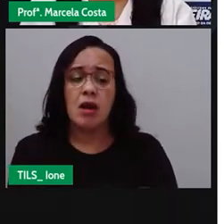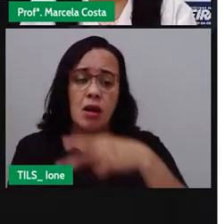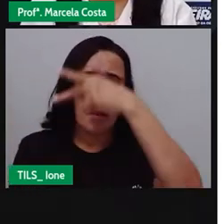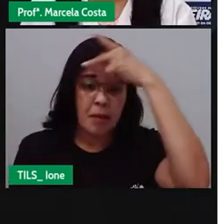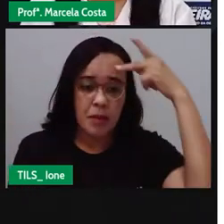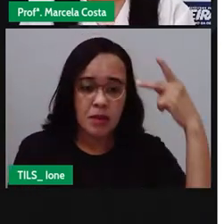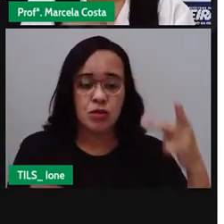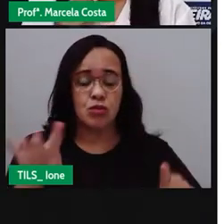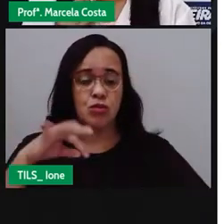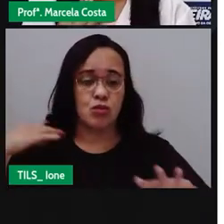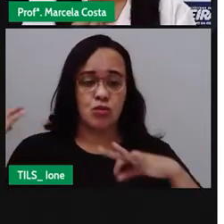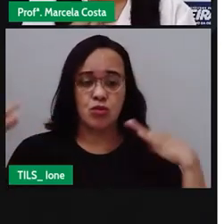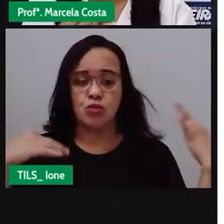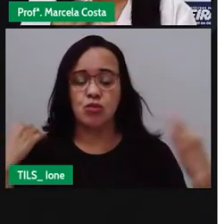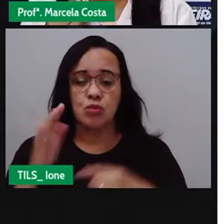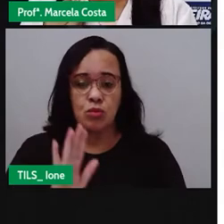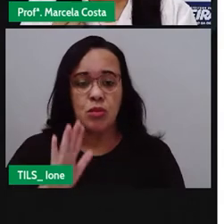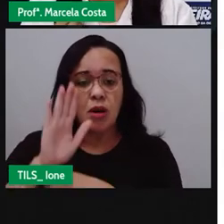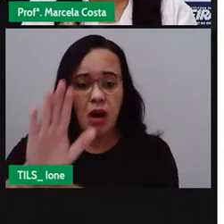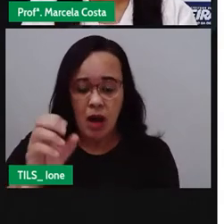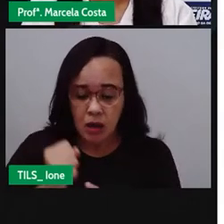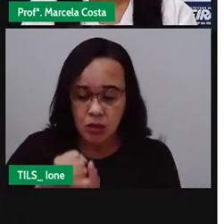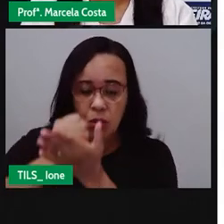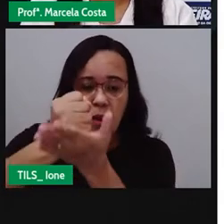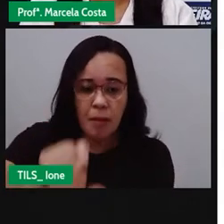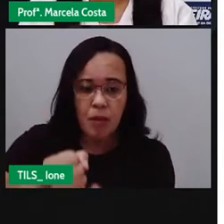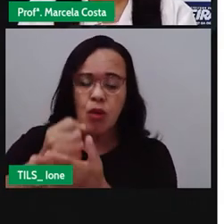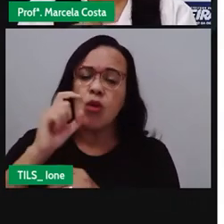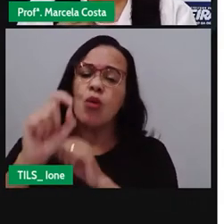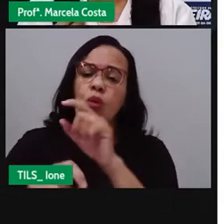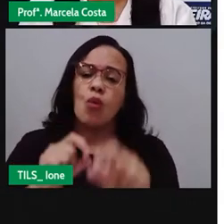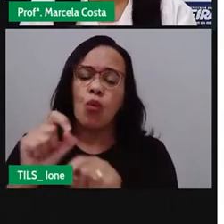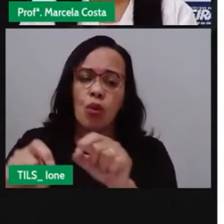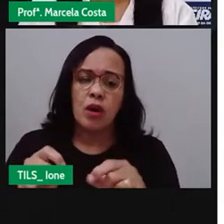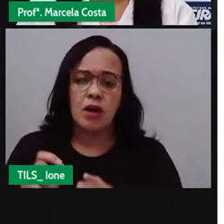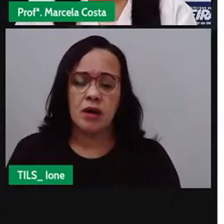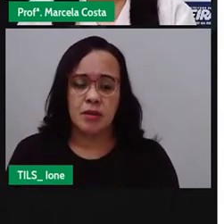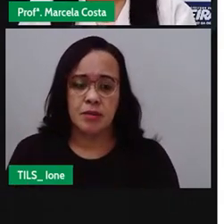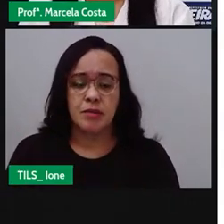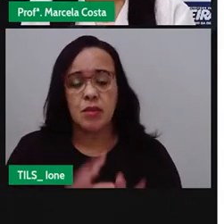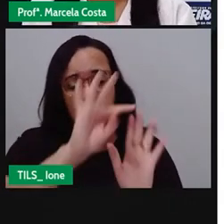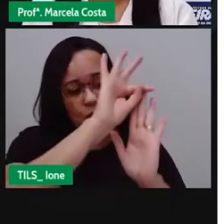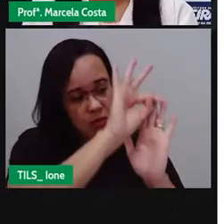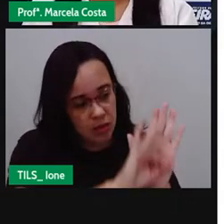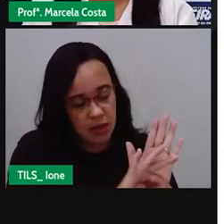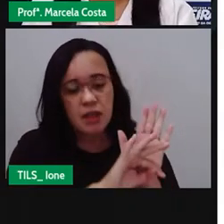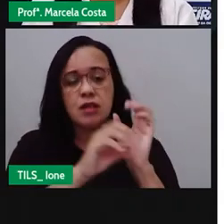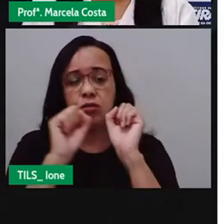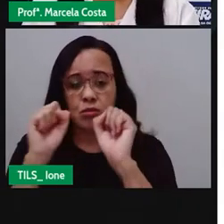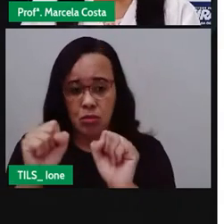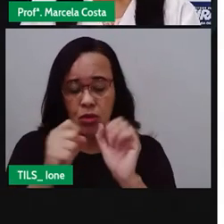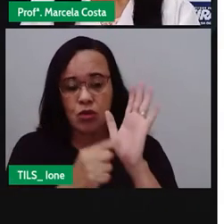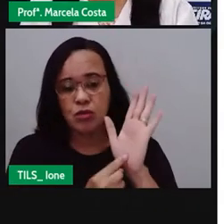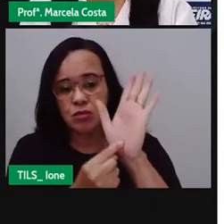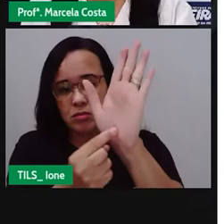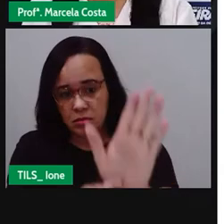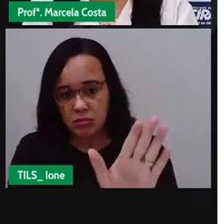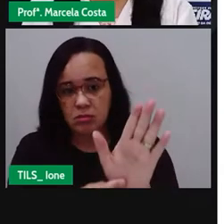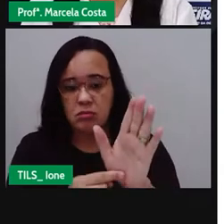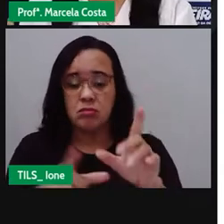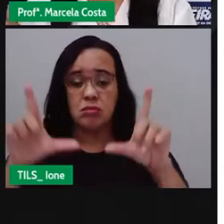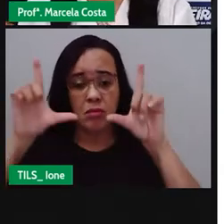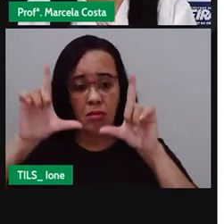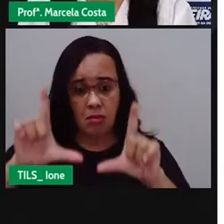tipo de texto que ele pode ser apresentado num folheto num